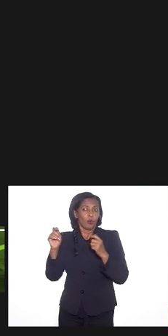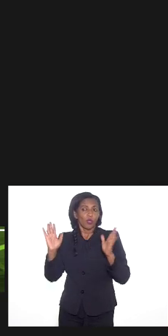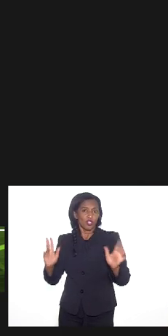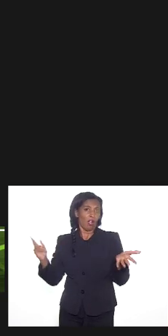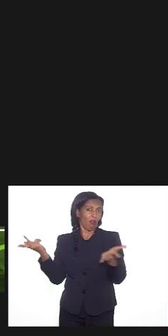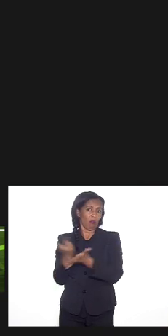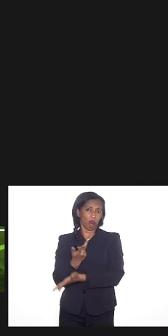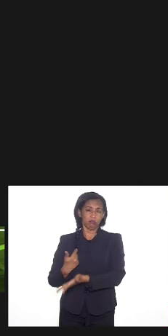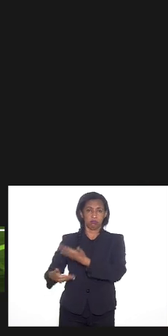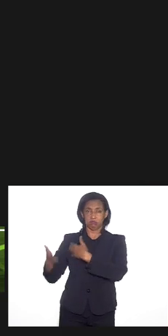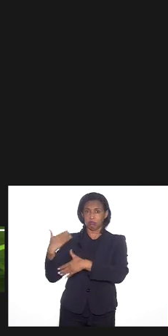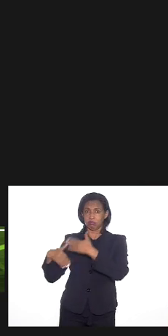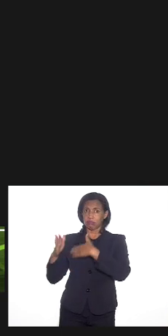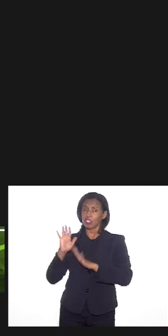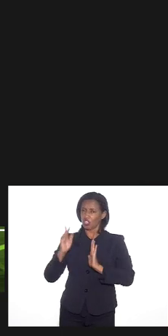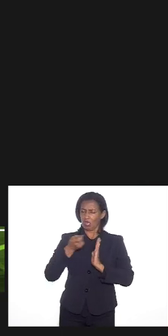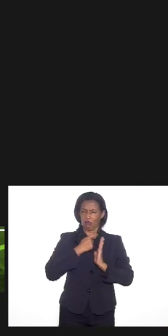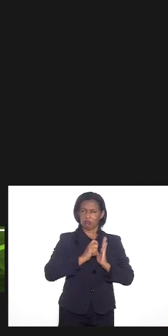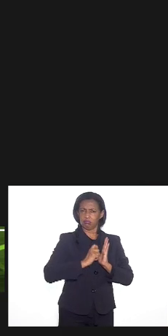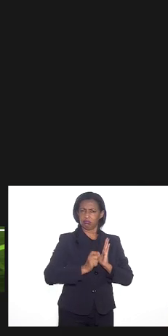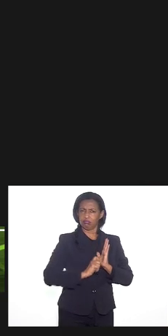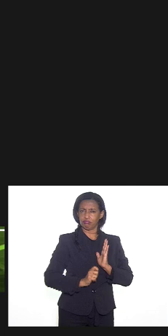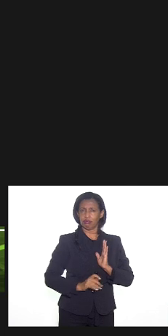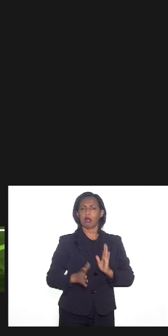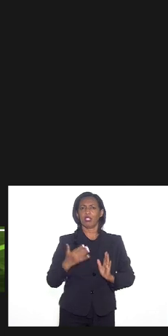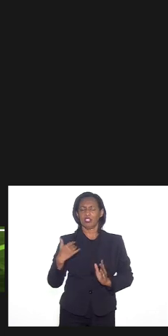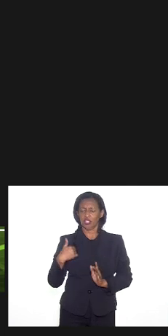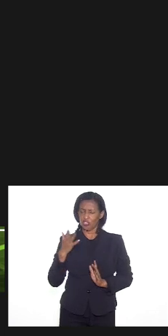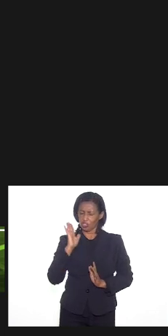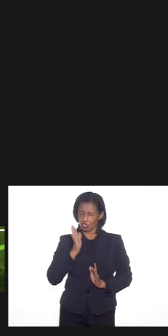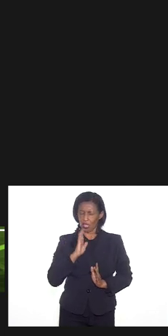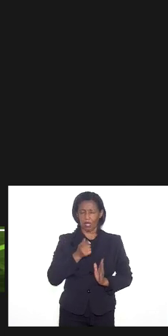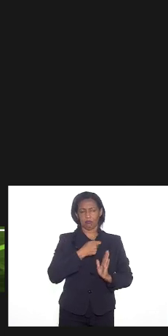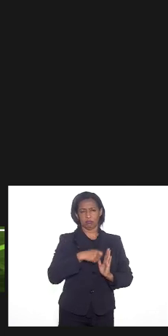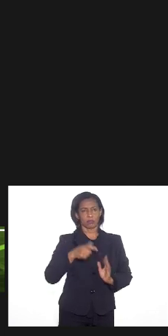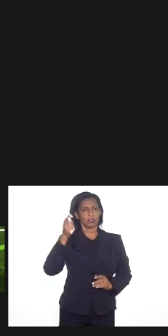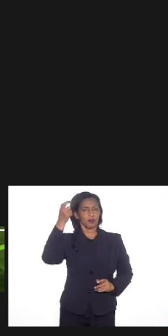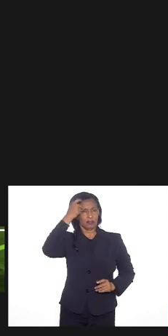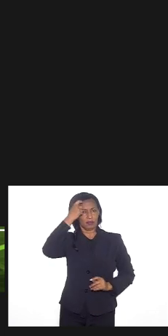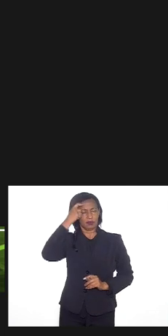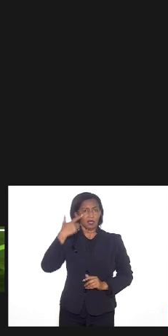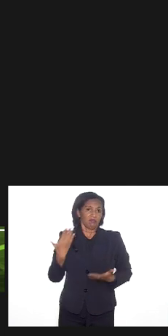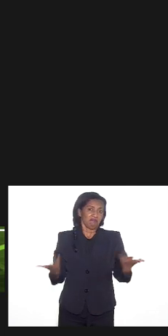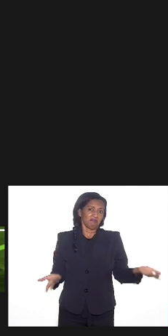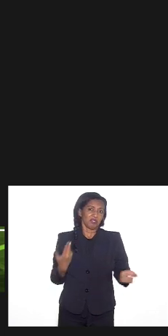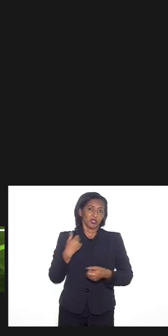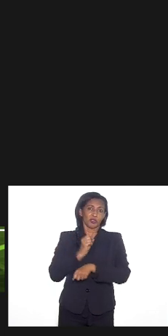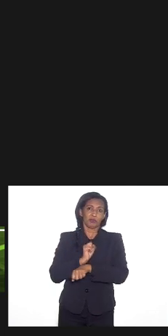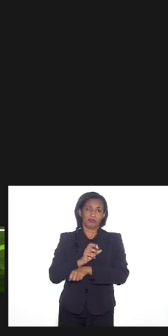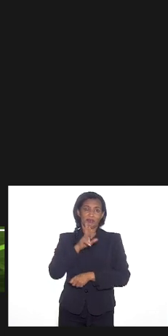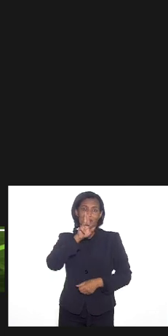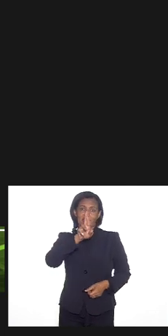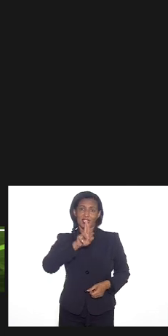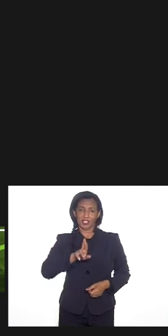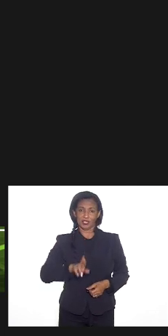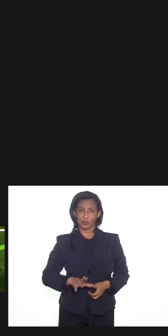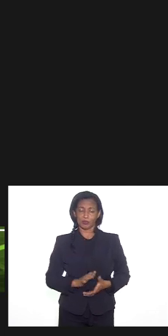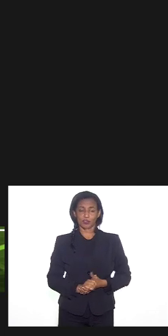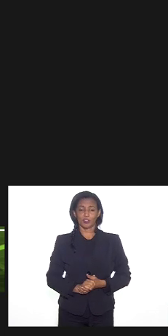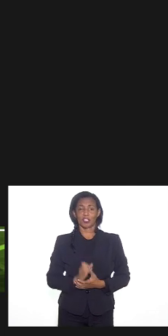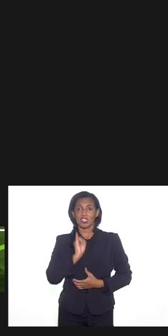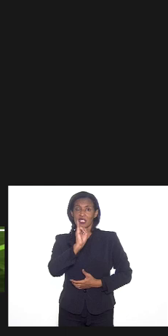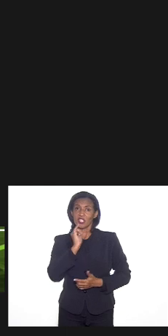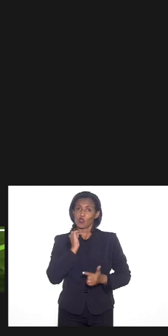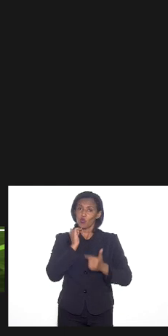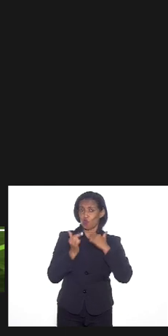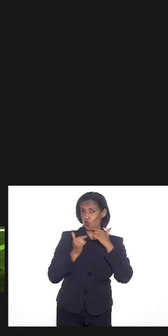antes e isso já está sendo anotado tá já estamos tomando nota de eficiência eu espero ter respondido aos senhores se restar alguma